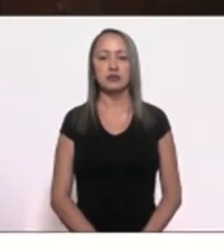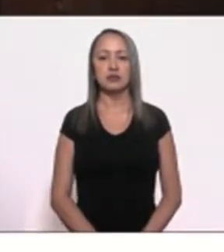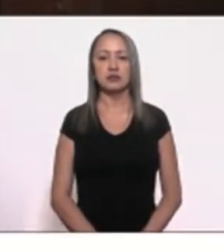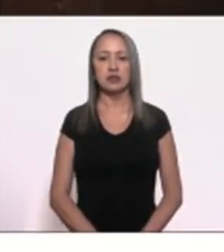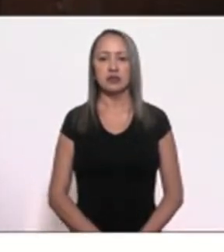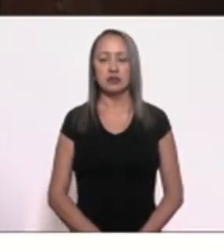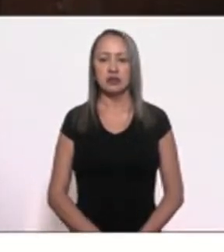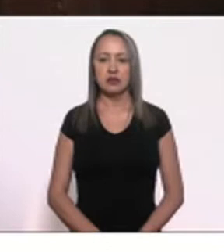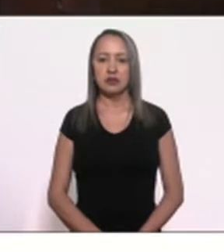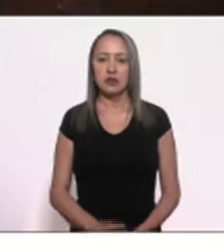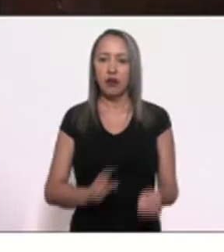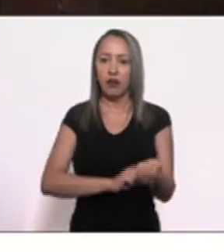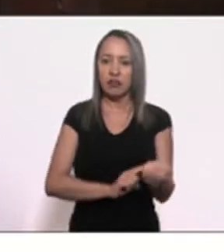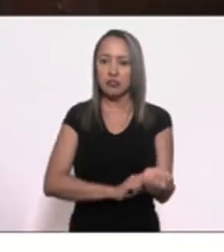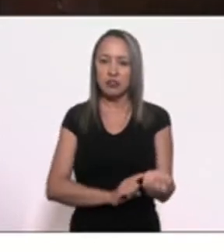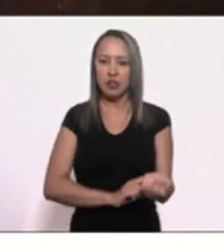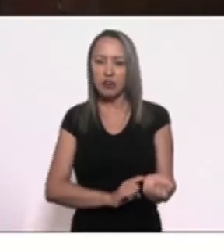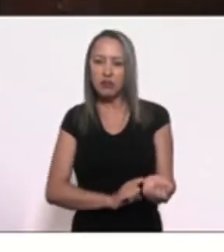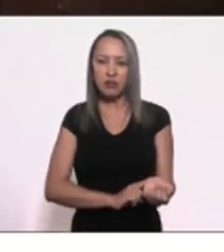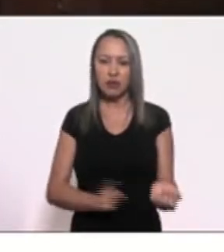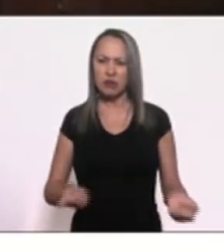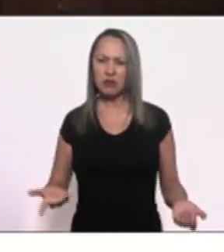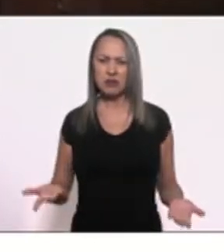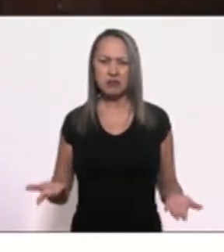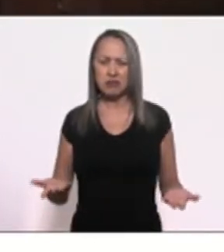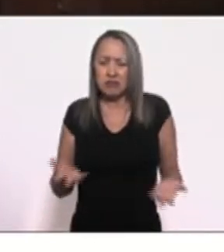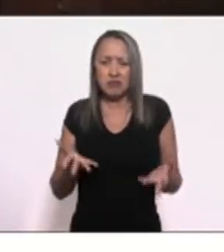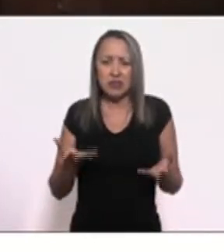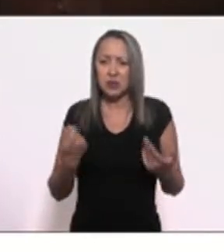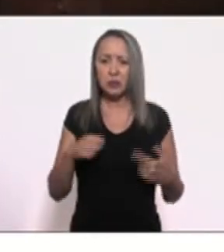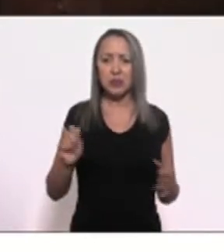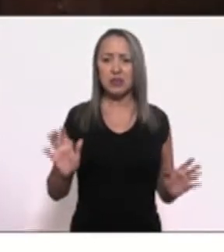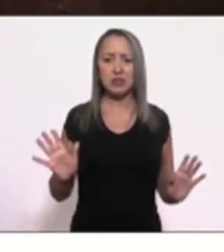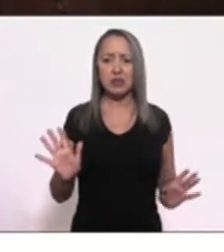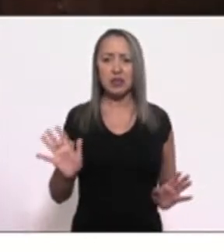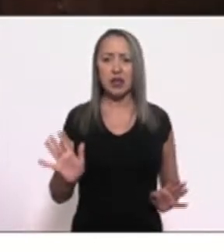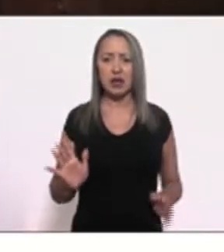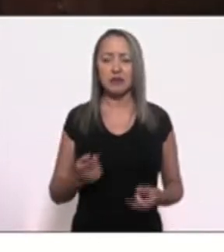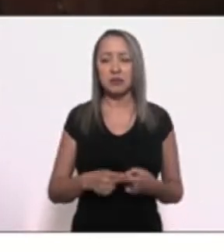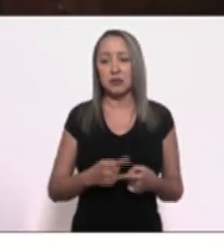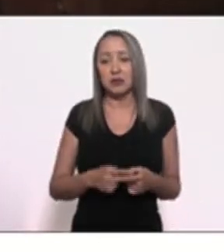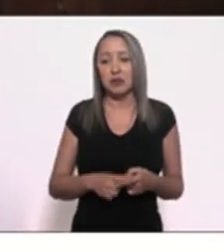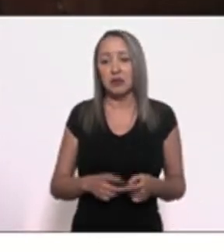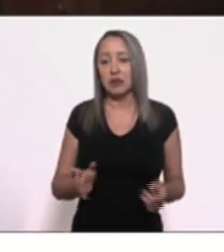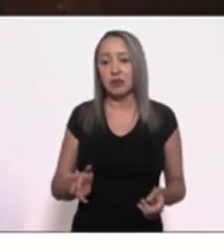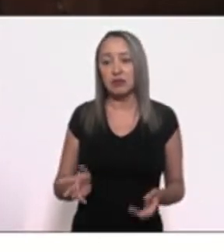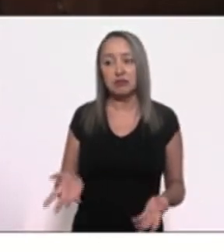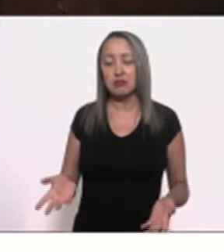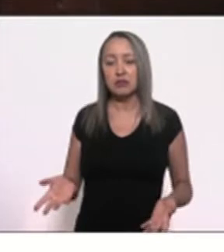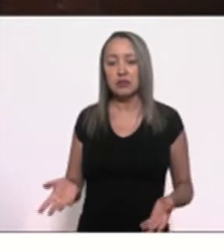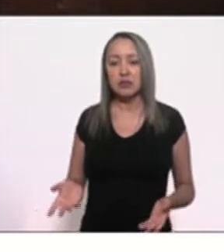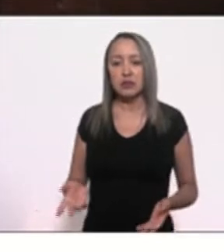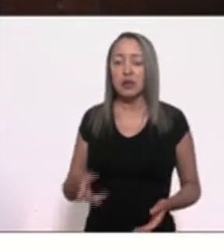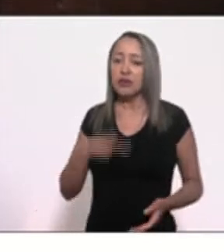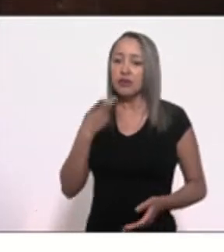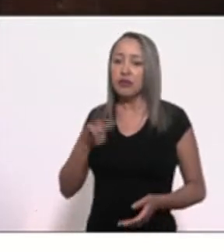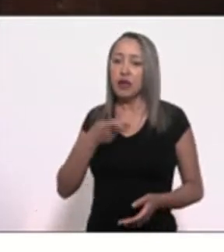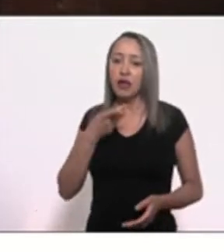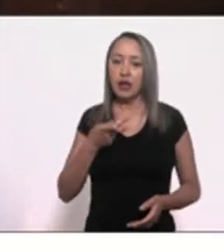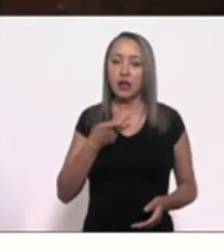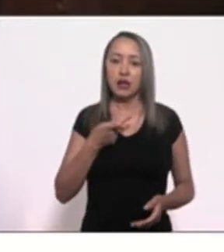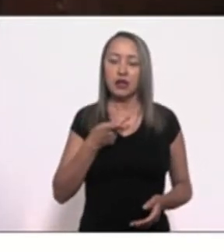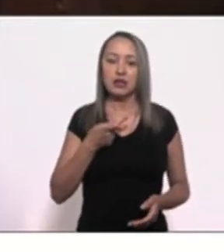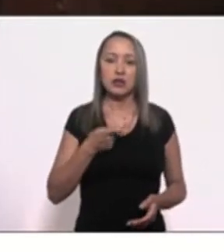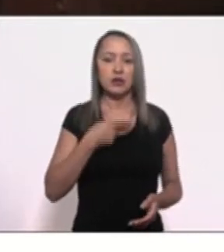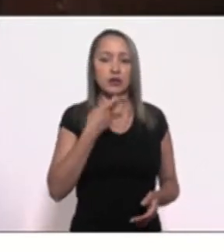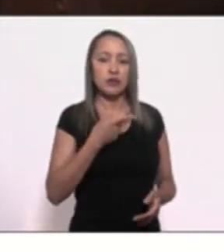Ficou transtornado. E detalhe, eu não tinha nada a ver com a história. Apenas disse, olha, quando vocês citam